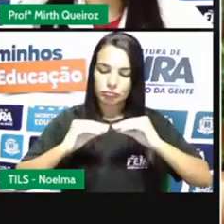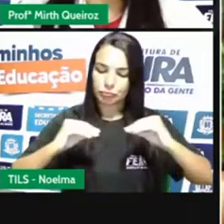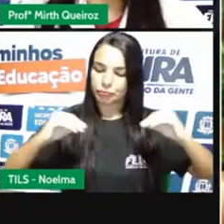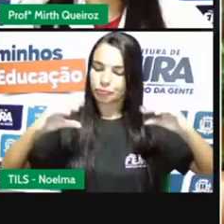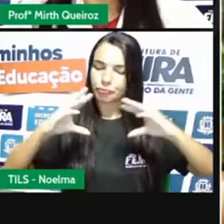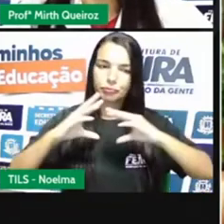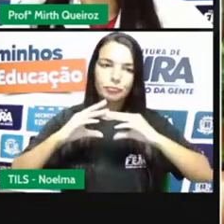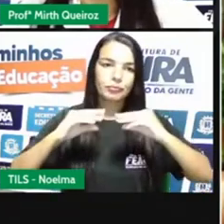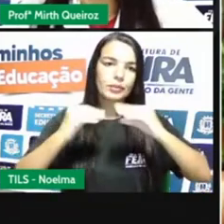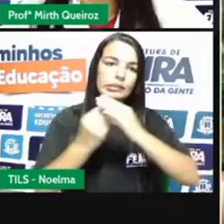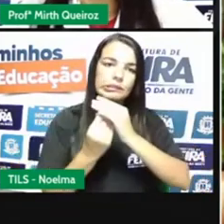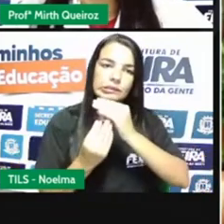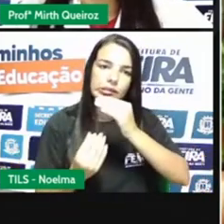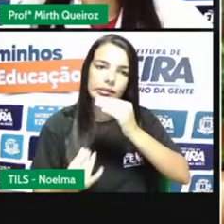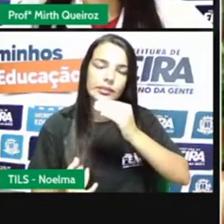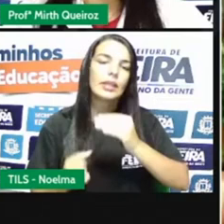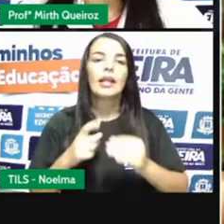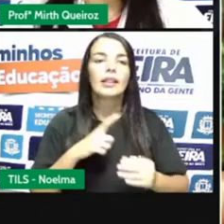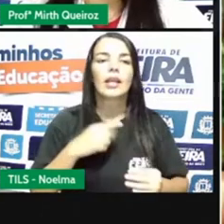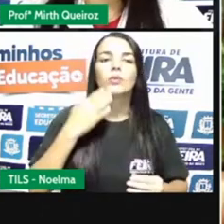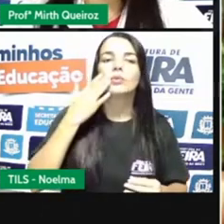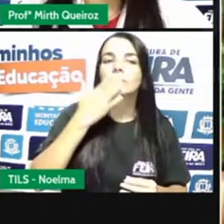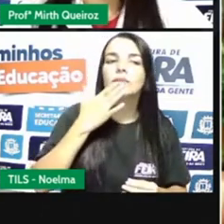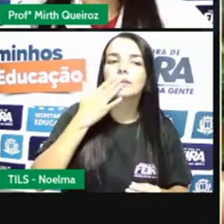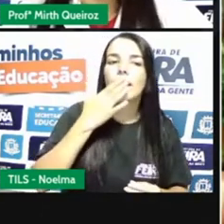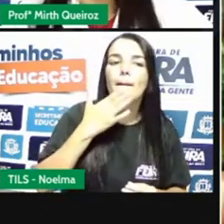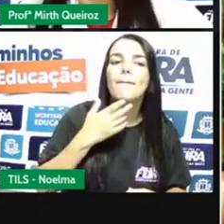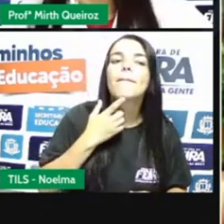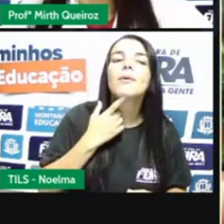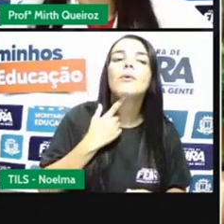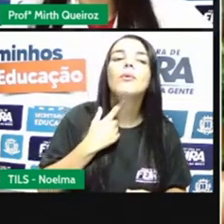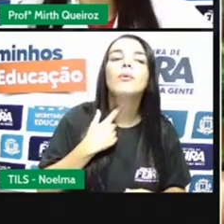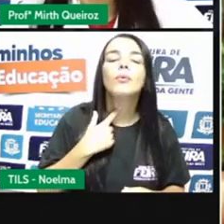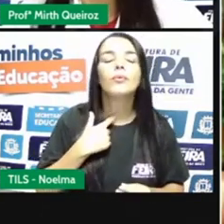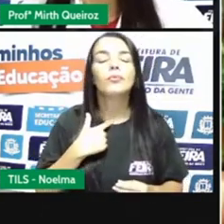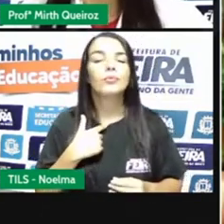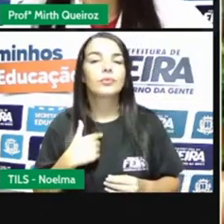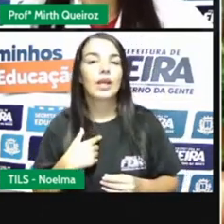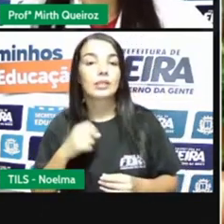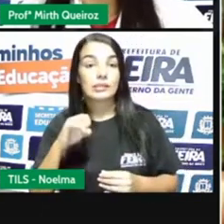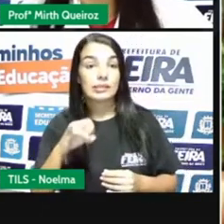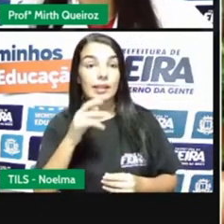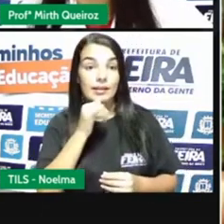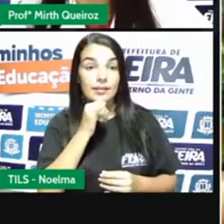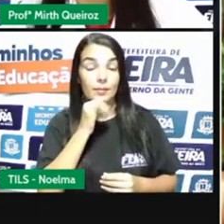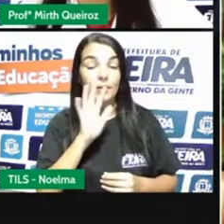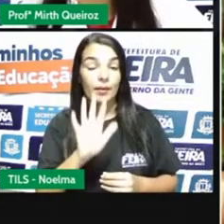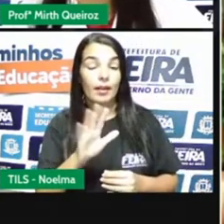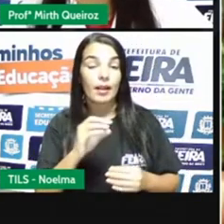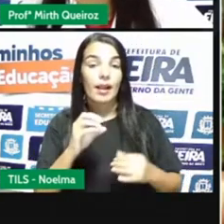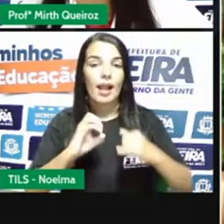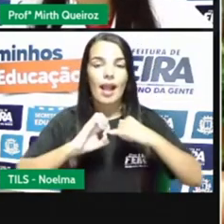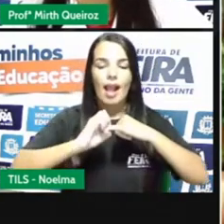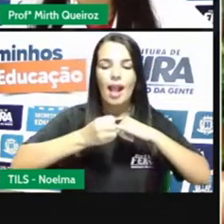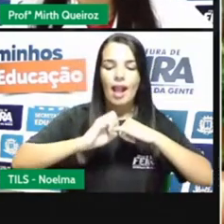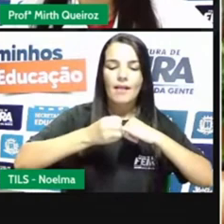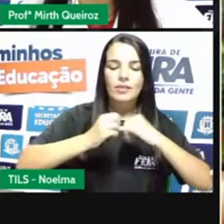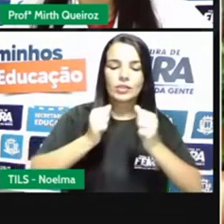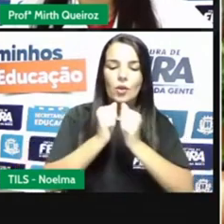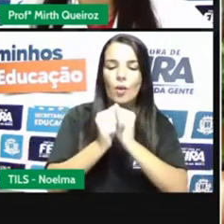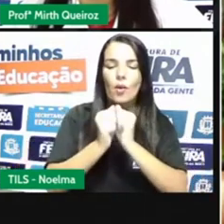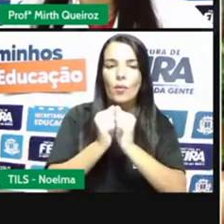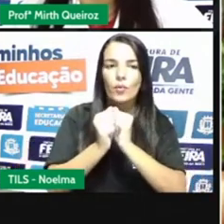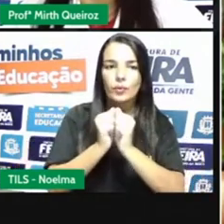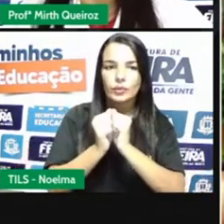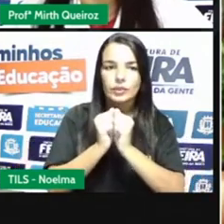os sabores, entre outras características. Quando a gente mistura o feijão e o arroz, a nossa intenção, a textura deles são diferentes,